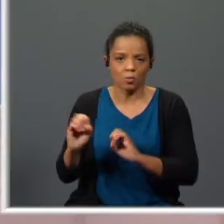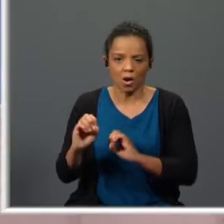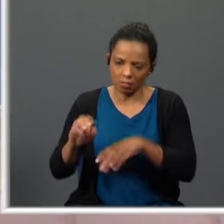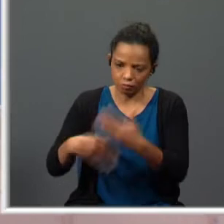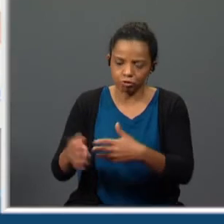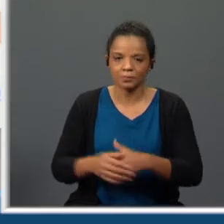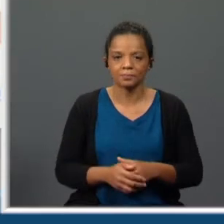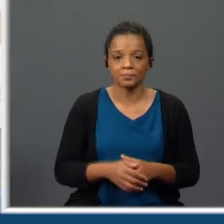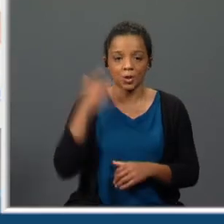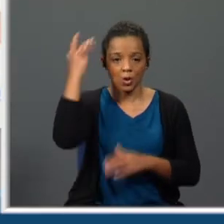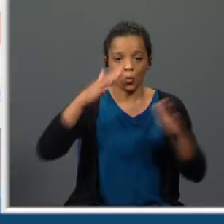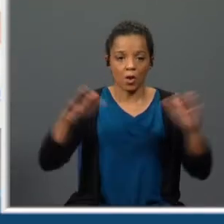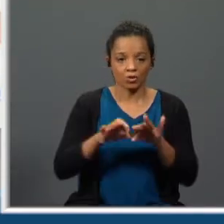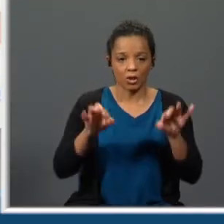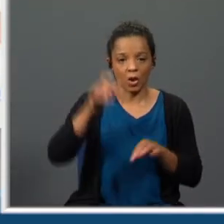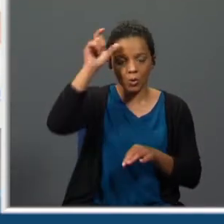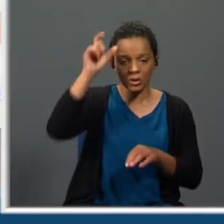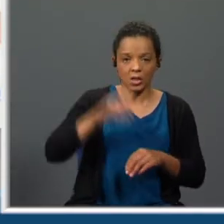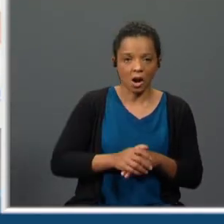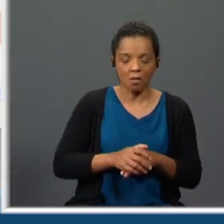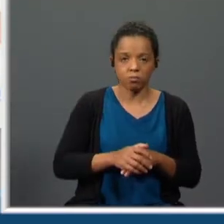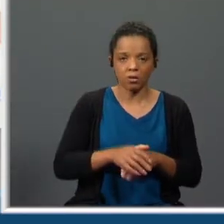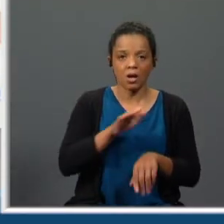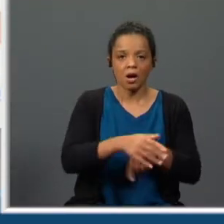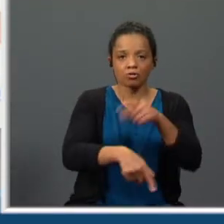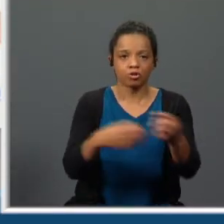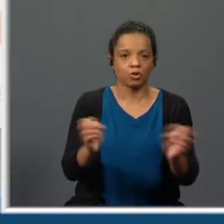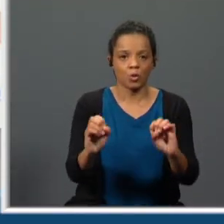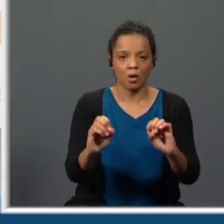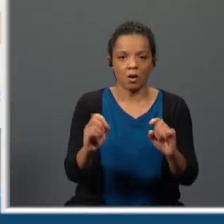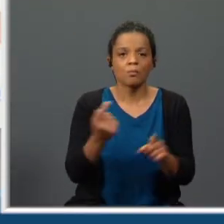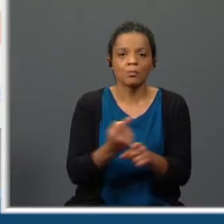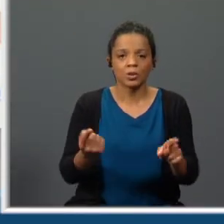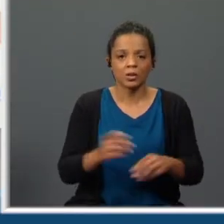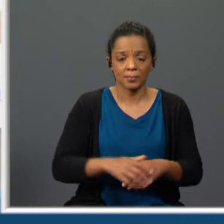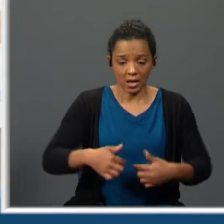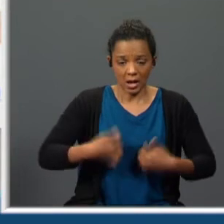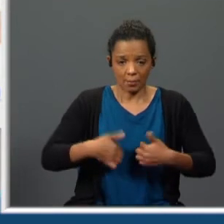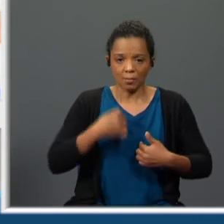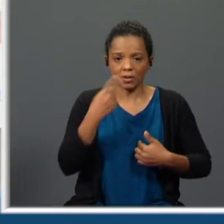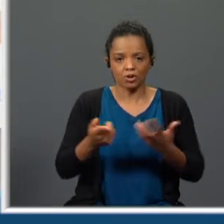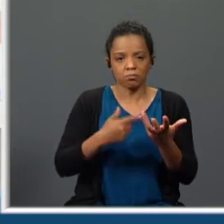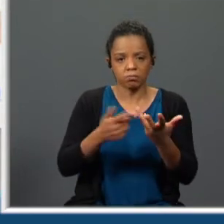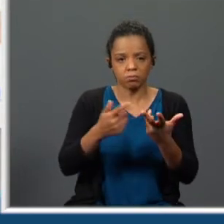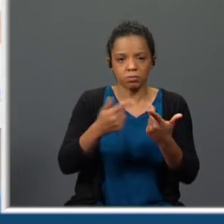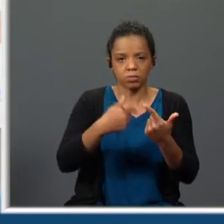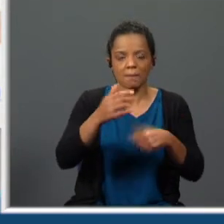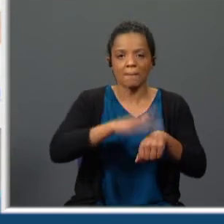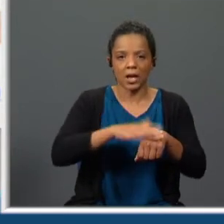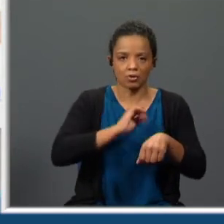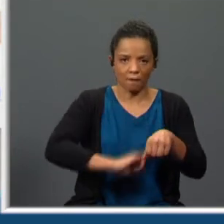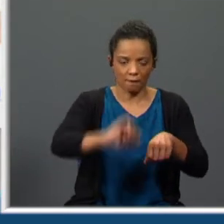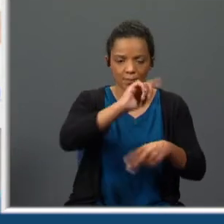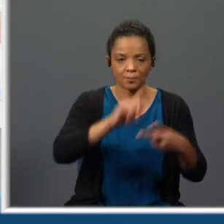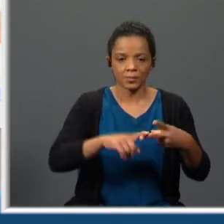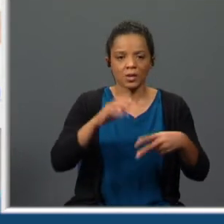o anjo tal como o diabo nem chega a acusar brisa e da vaz porquê? porque ela própria enumera os seus pecados porque